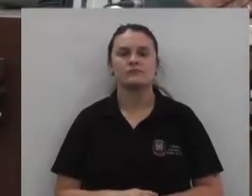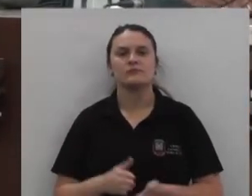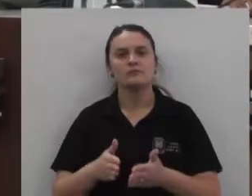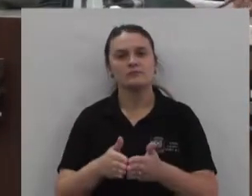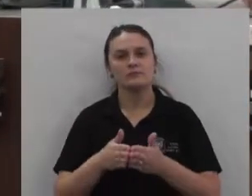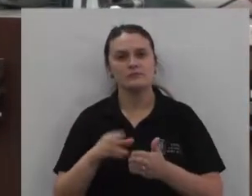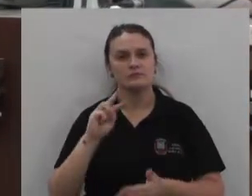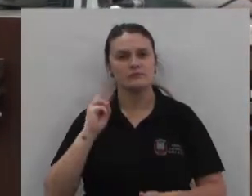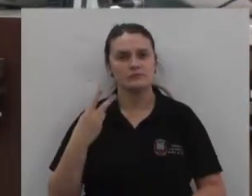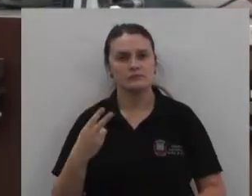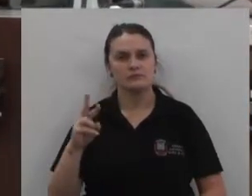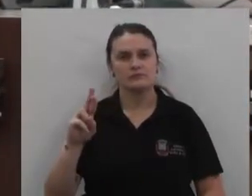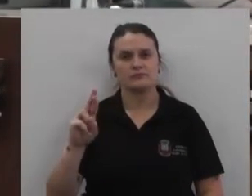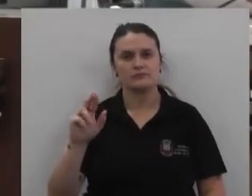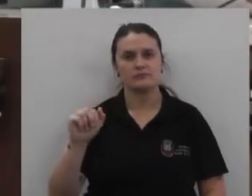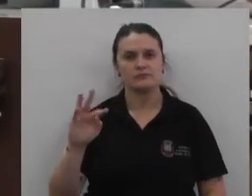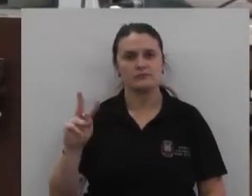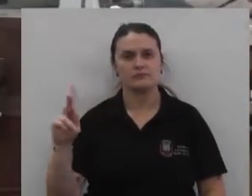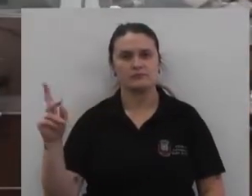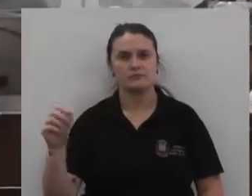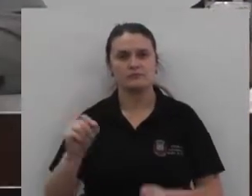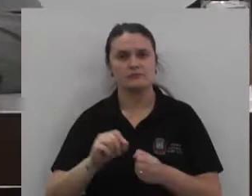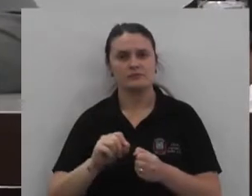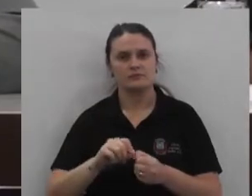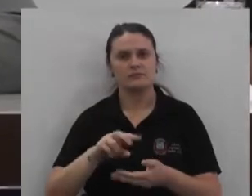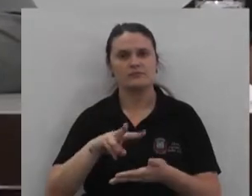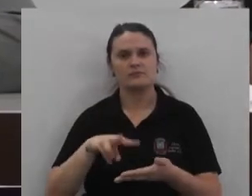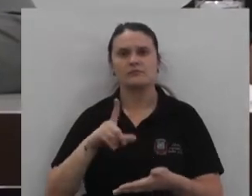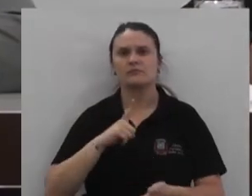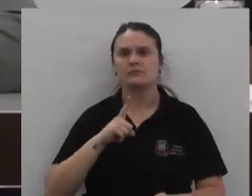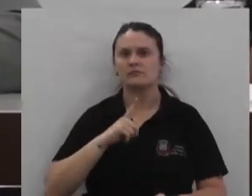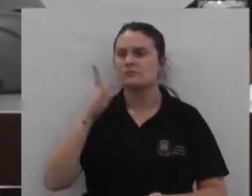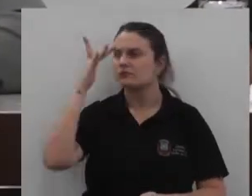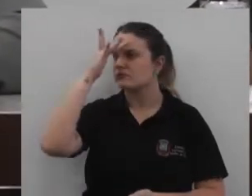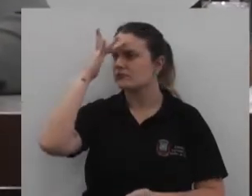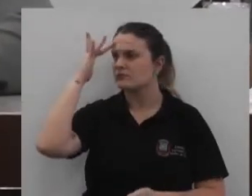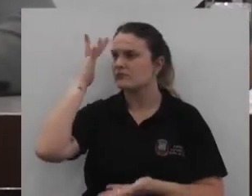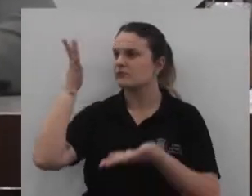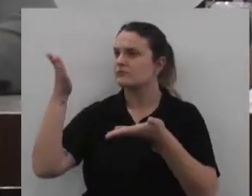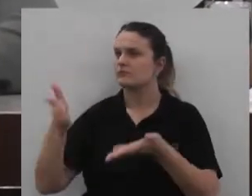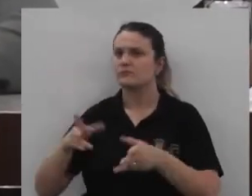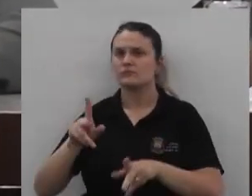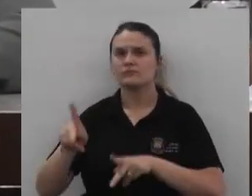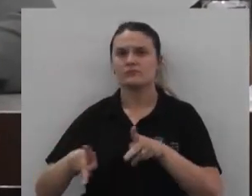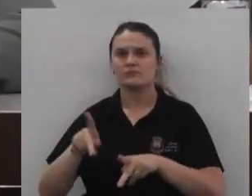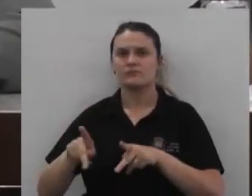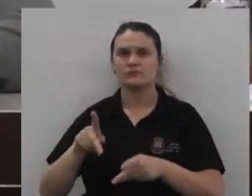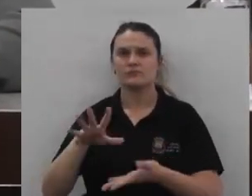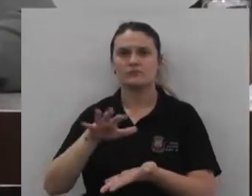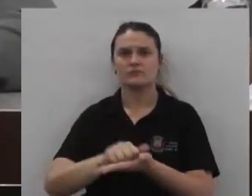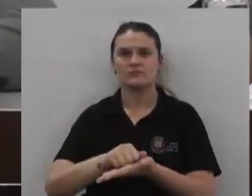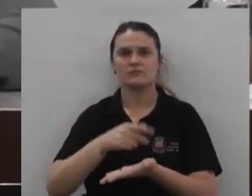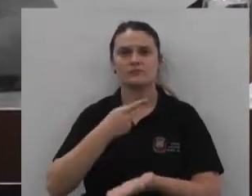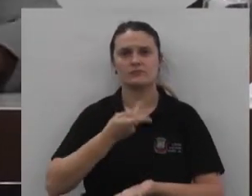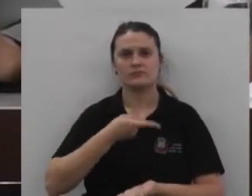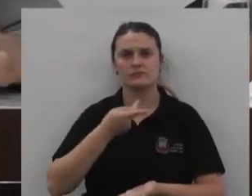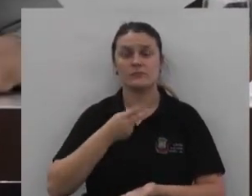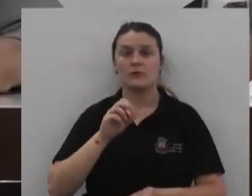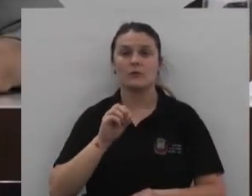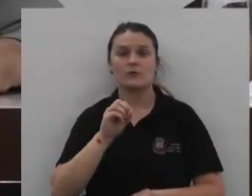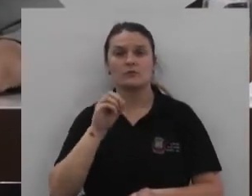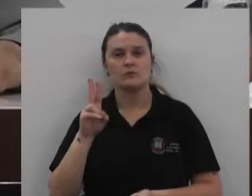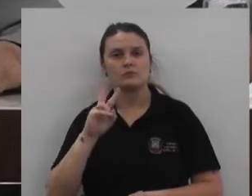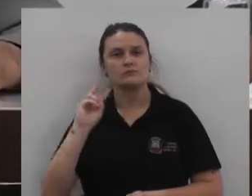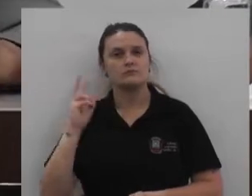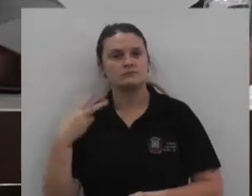Solicito ao vereador Rático Para que informe se há Alguém inscrito para a tribuna popular Ou